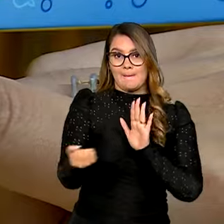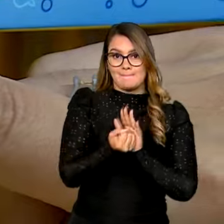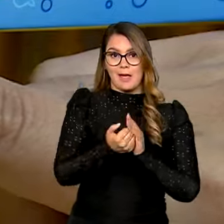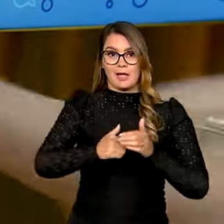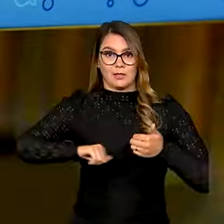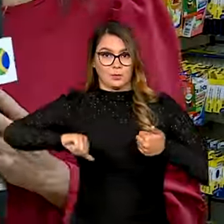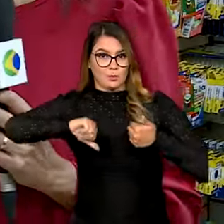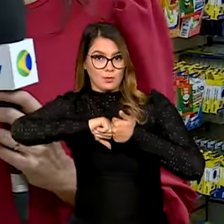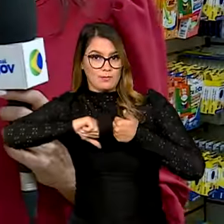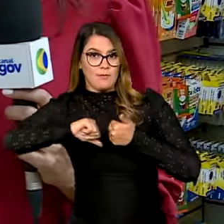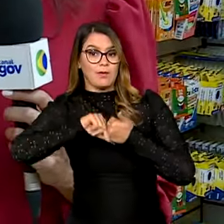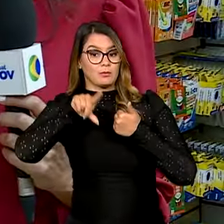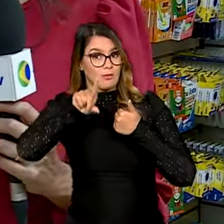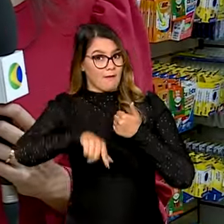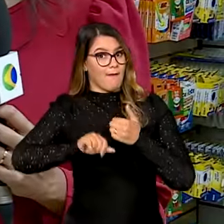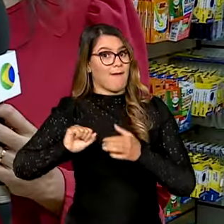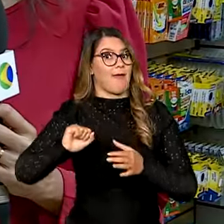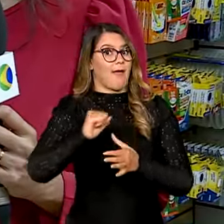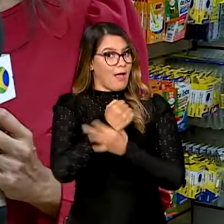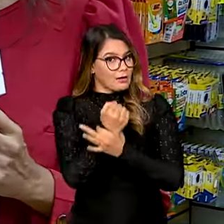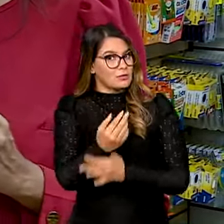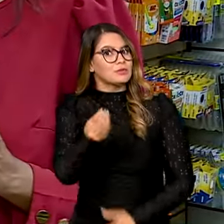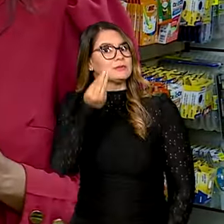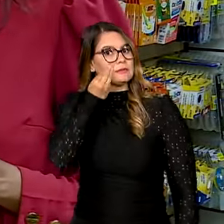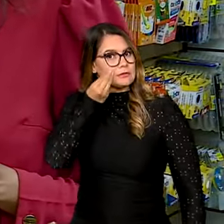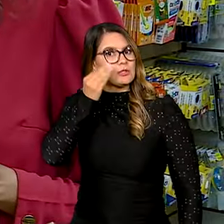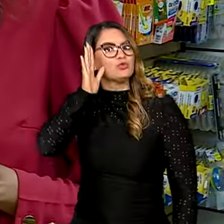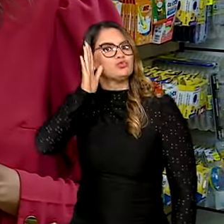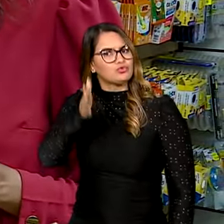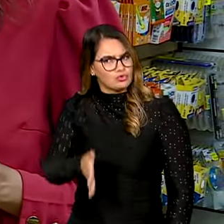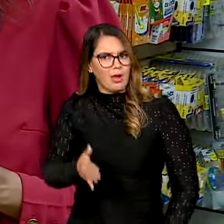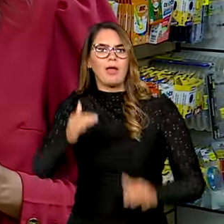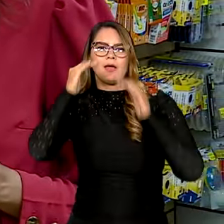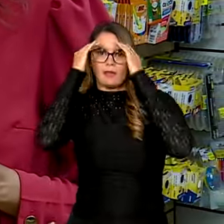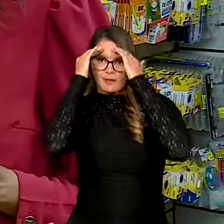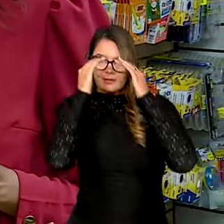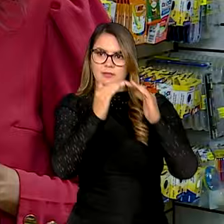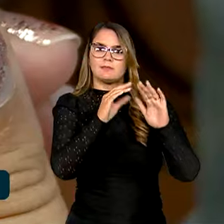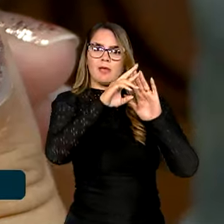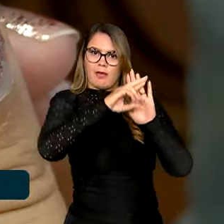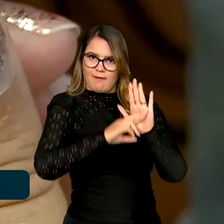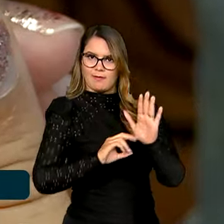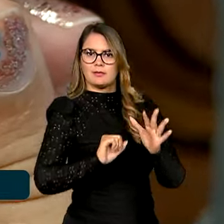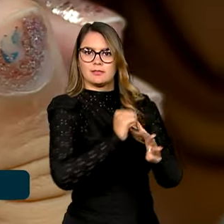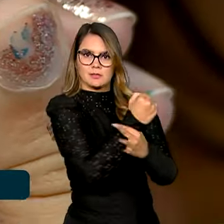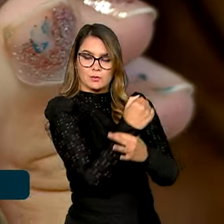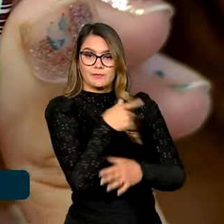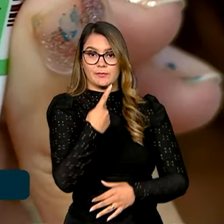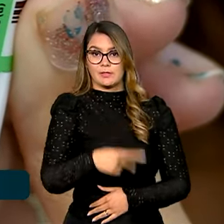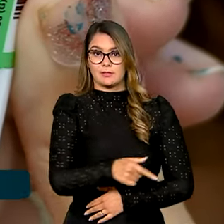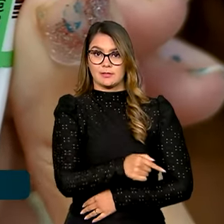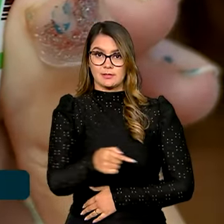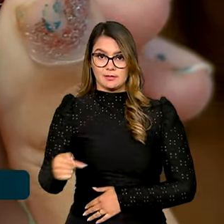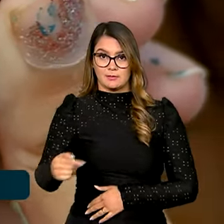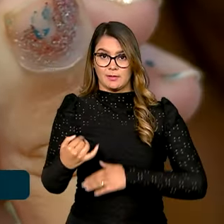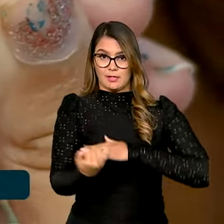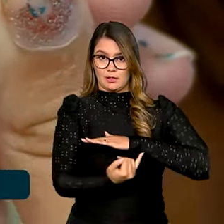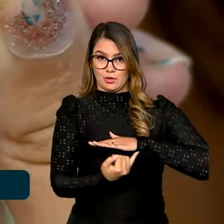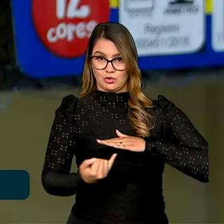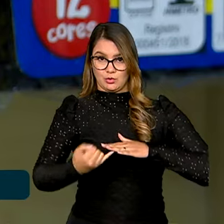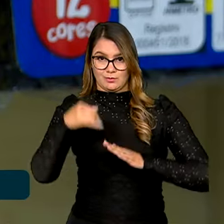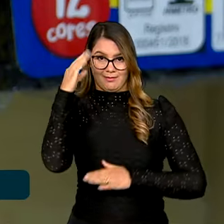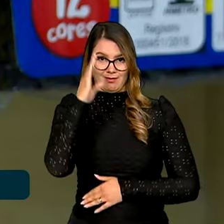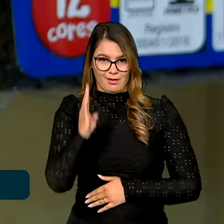Inmetro e que é uma garantia de que o produto foi testado e que atende as normas de segurança. Nesta semana, o Instituto Nacional de